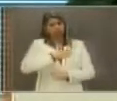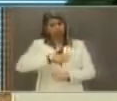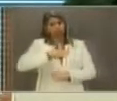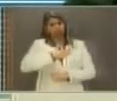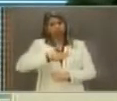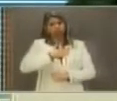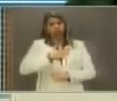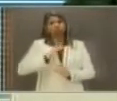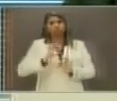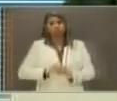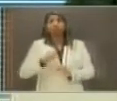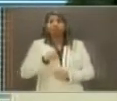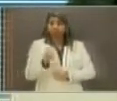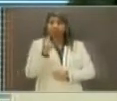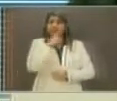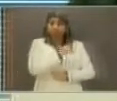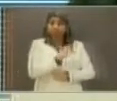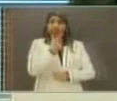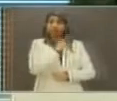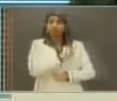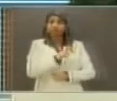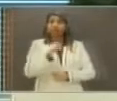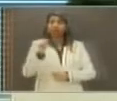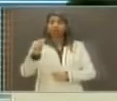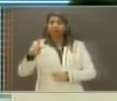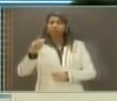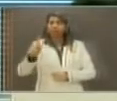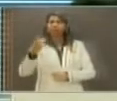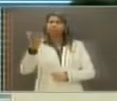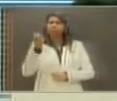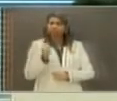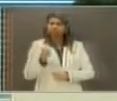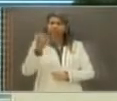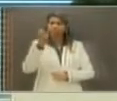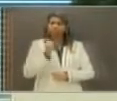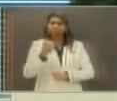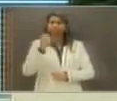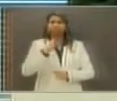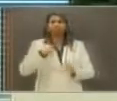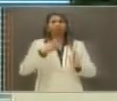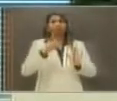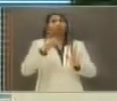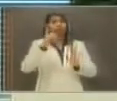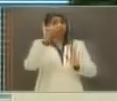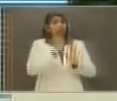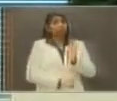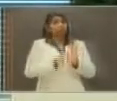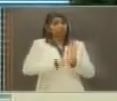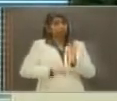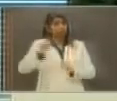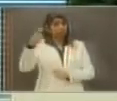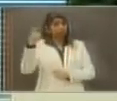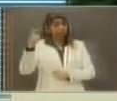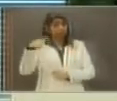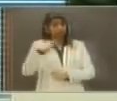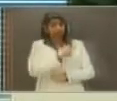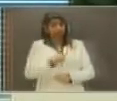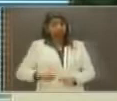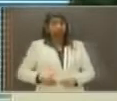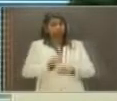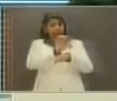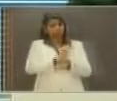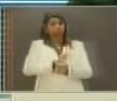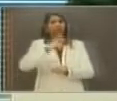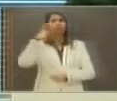eu recebo a pensão a que tem direito como ex-governador do Estado da Paraíba. É claro